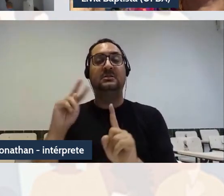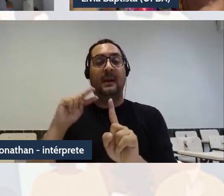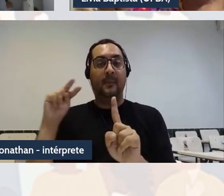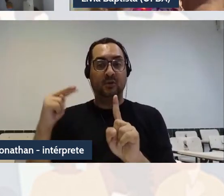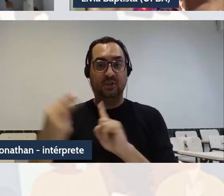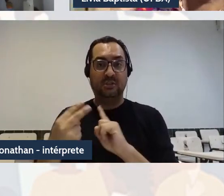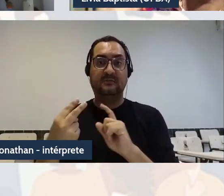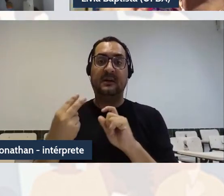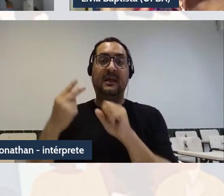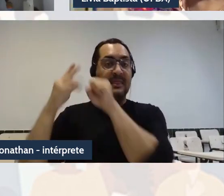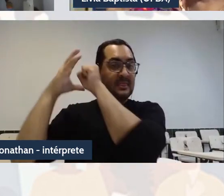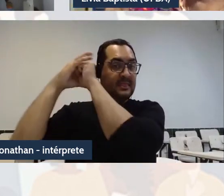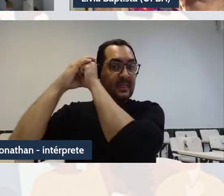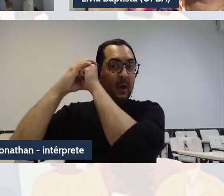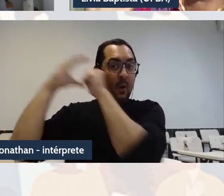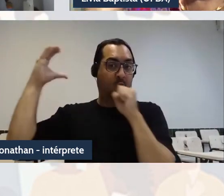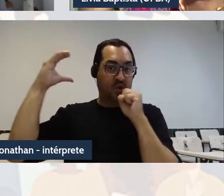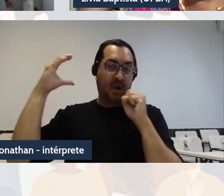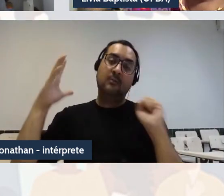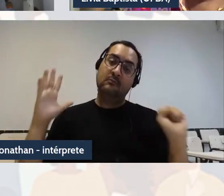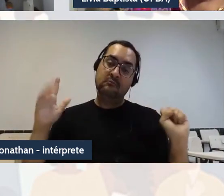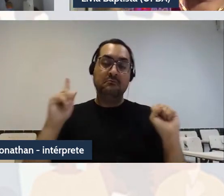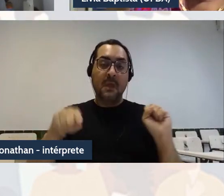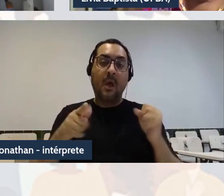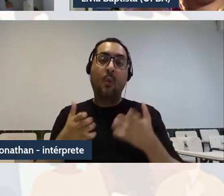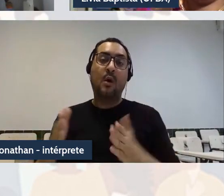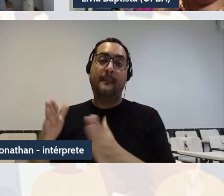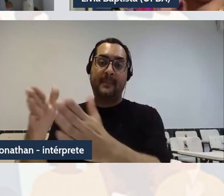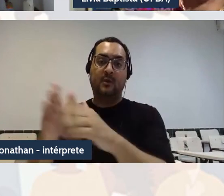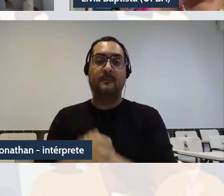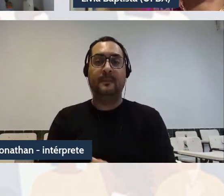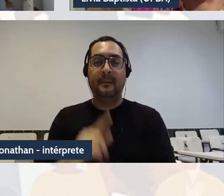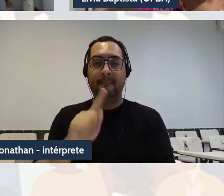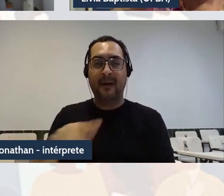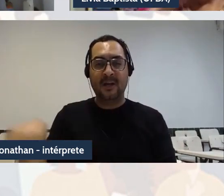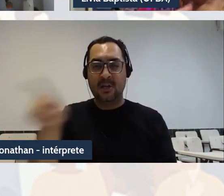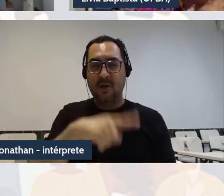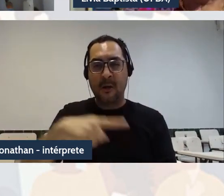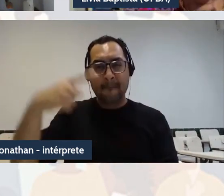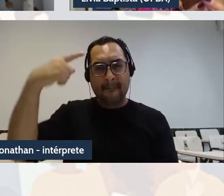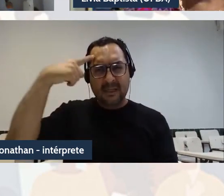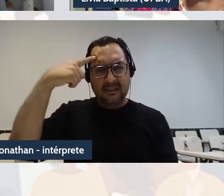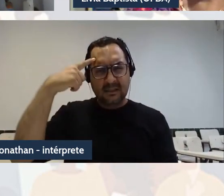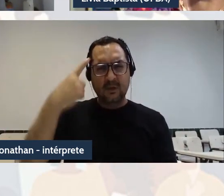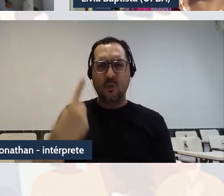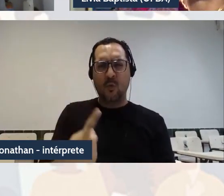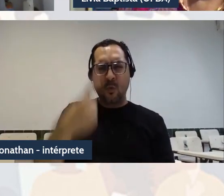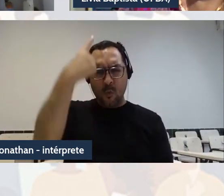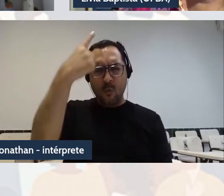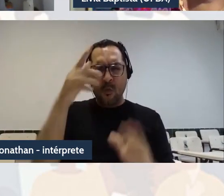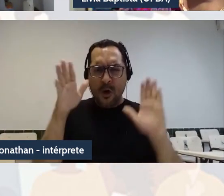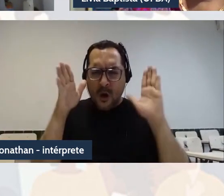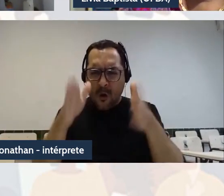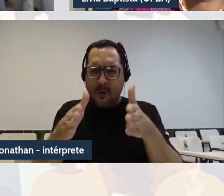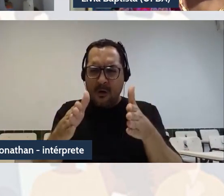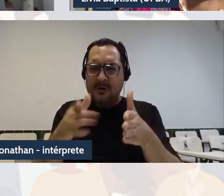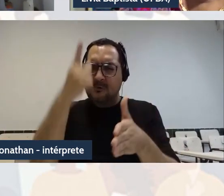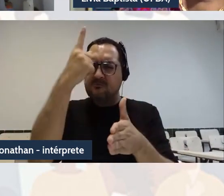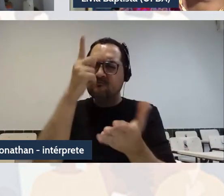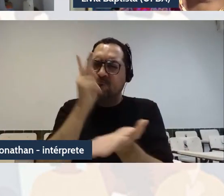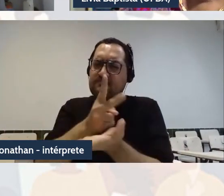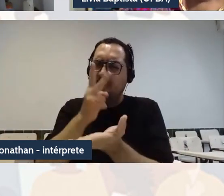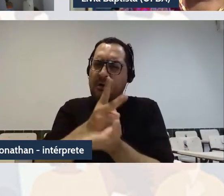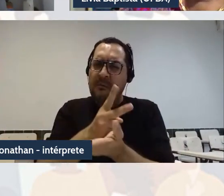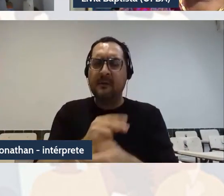é o caminho, se a gente está pensando, né, em uma coisa só, né, em engessamento só, para entender tudo isso, fica